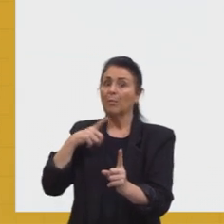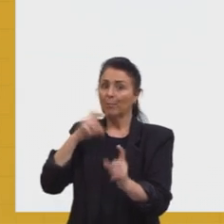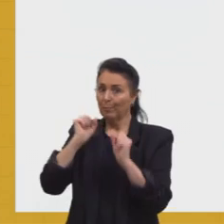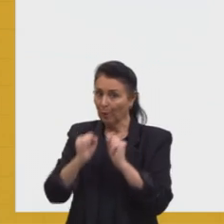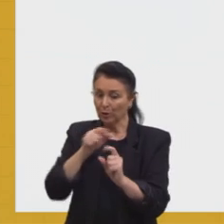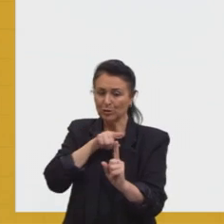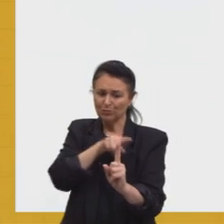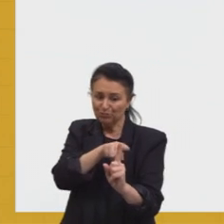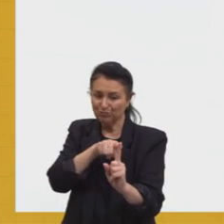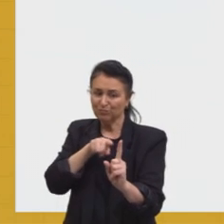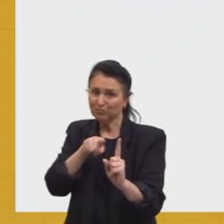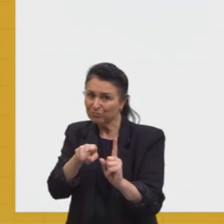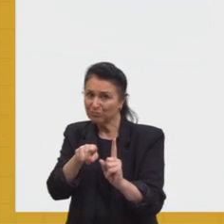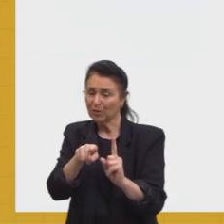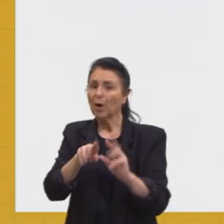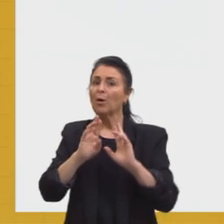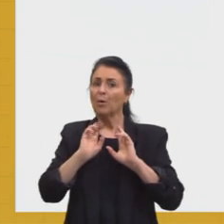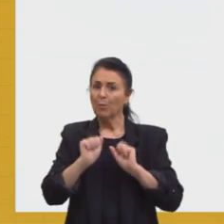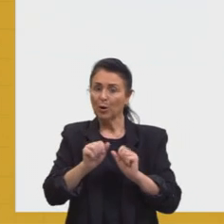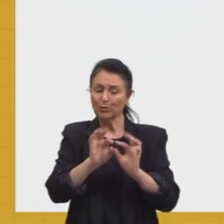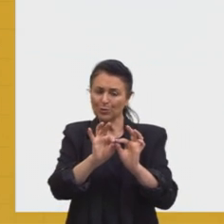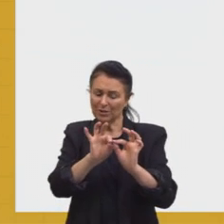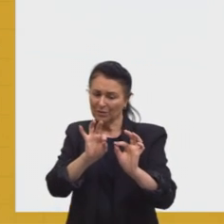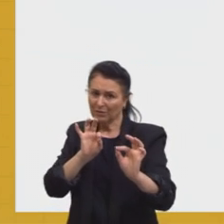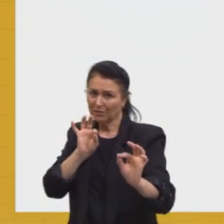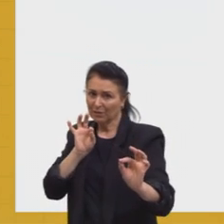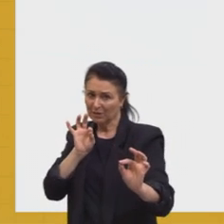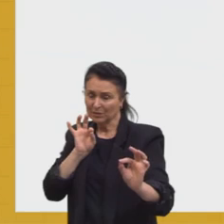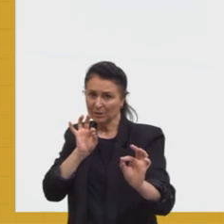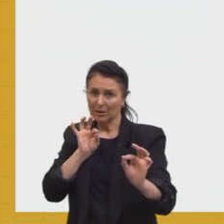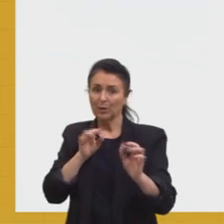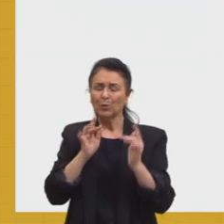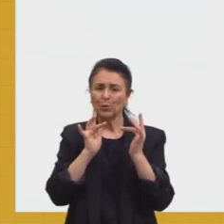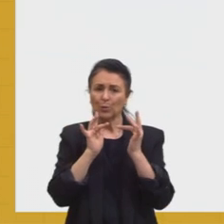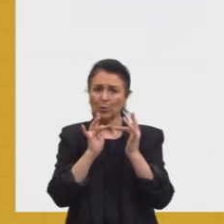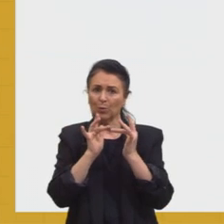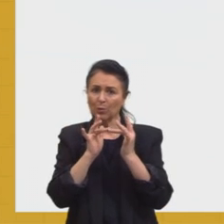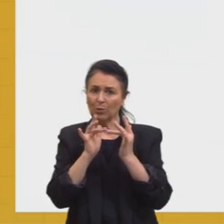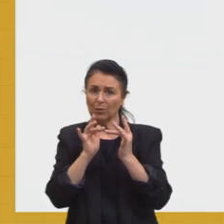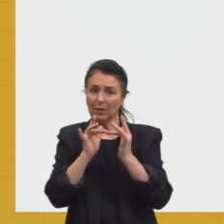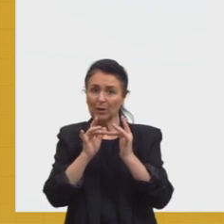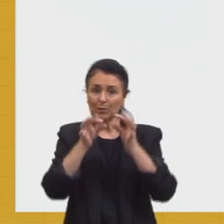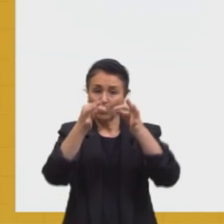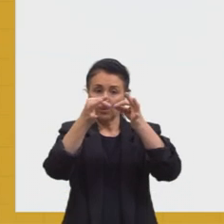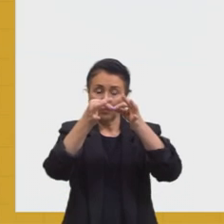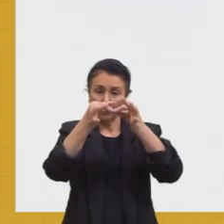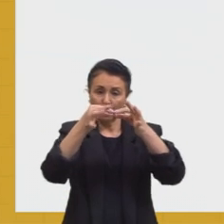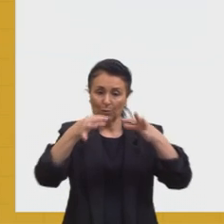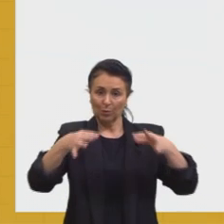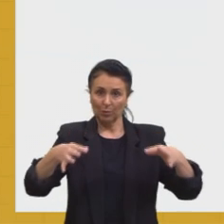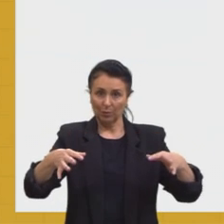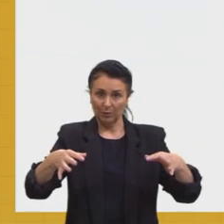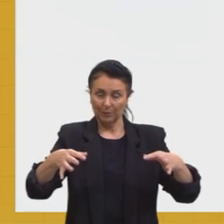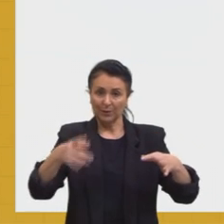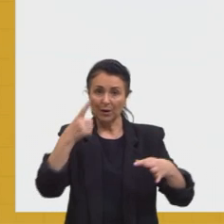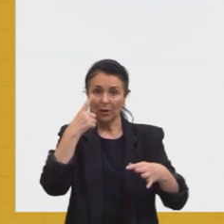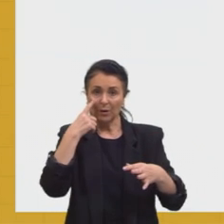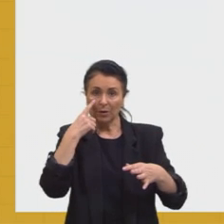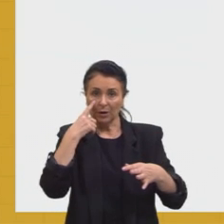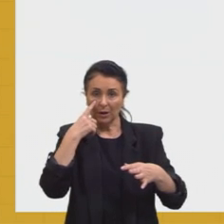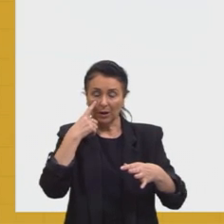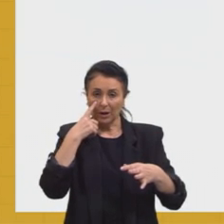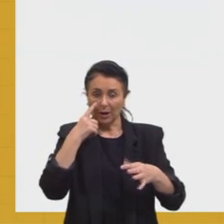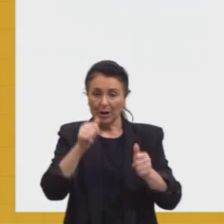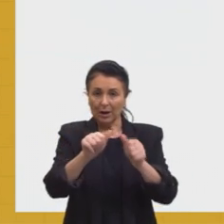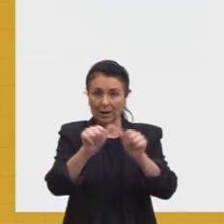conforme se afasta o paralelo do contato com o cone. Então, aqui na figura abaixo, nós